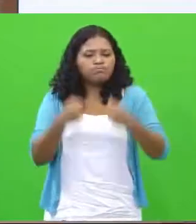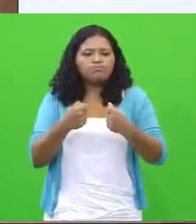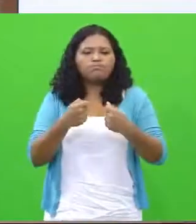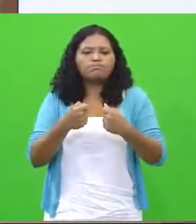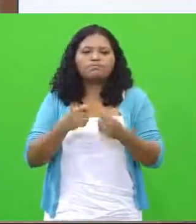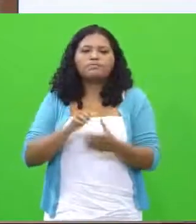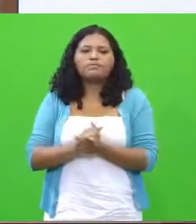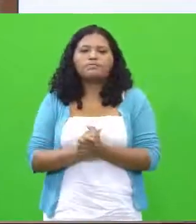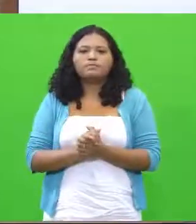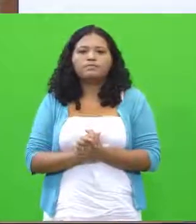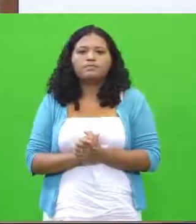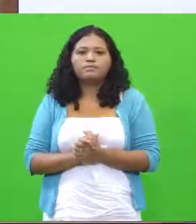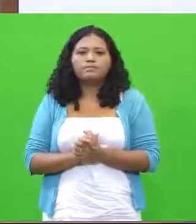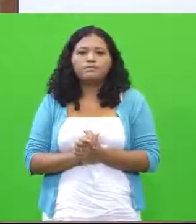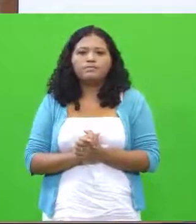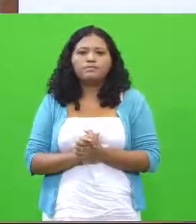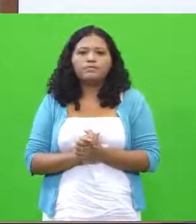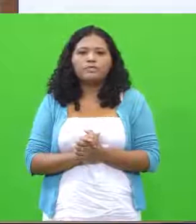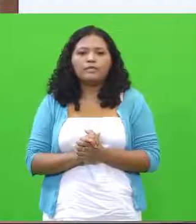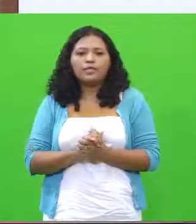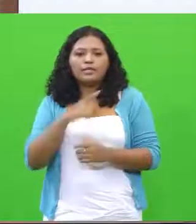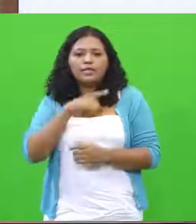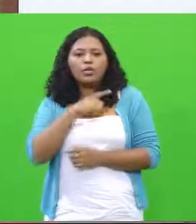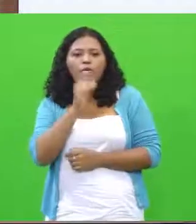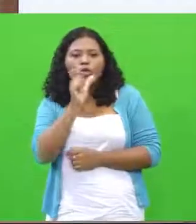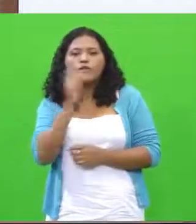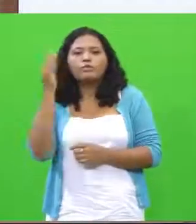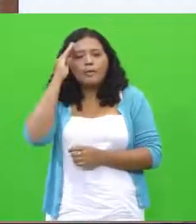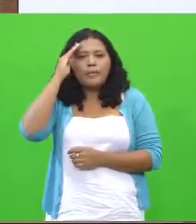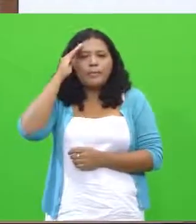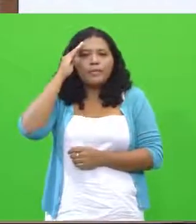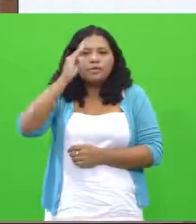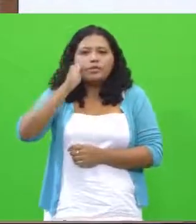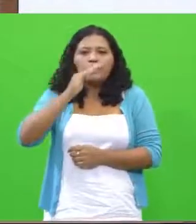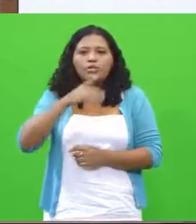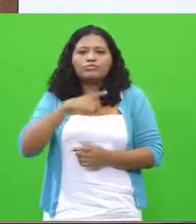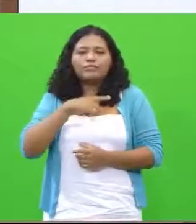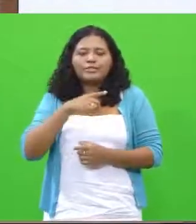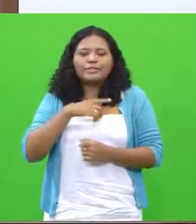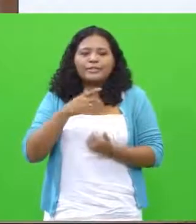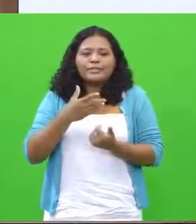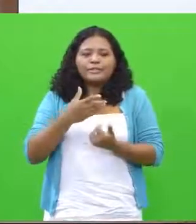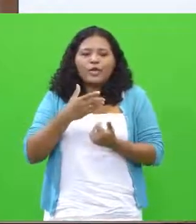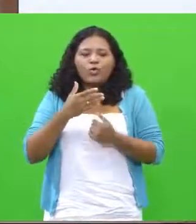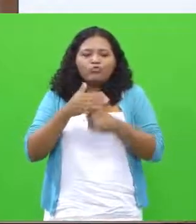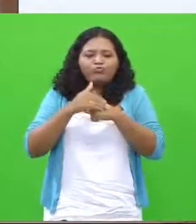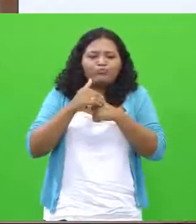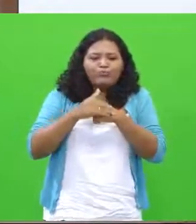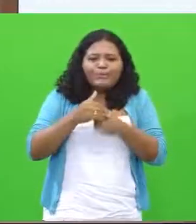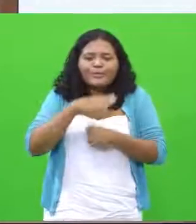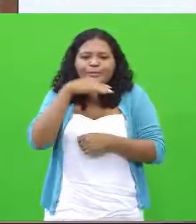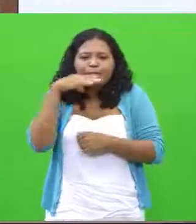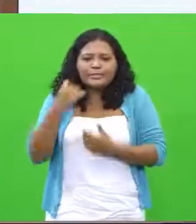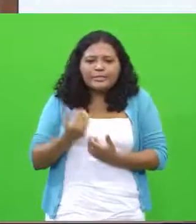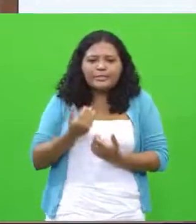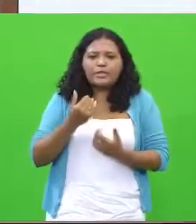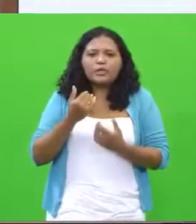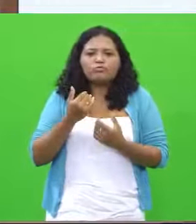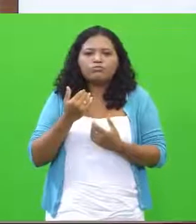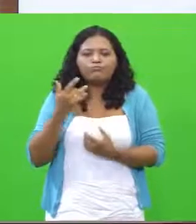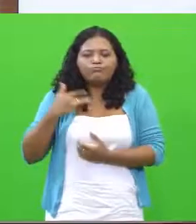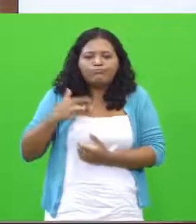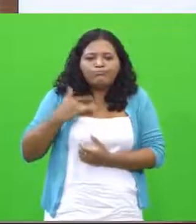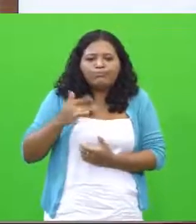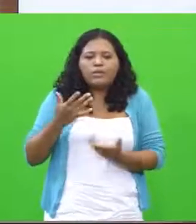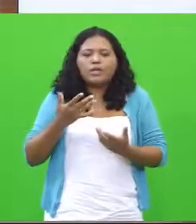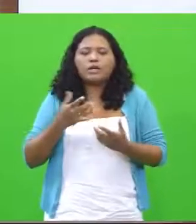Nós destacamos lá a palavra frágil, não é, Lúcia? A fragilidade, o ser indefeso que a criança é. Aí a questão